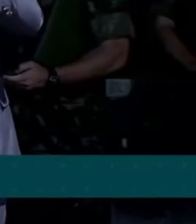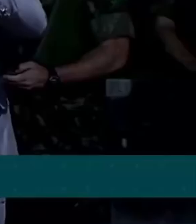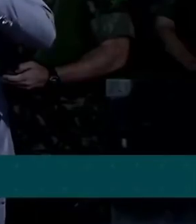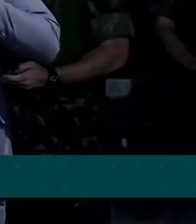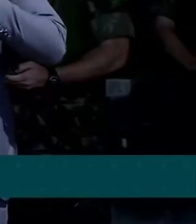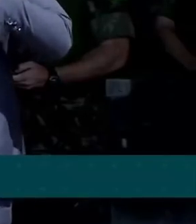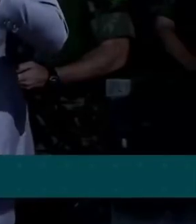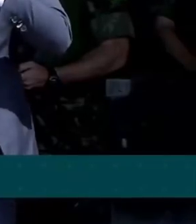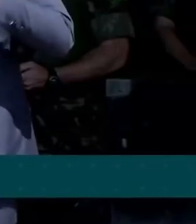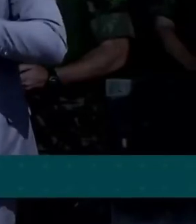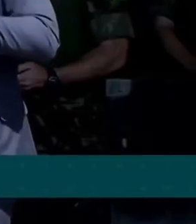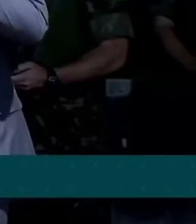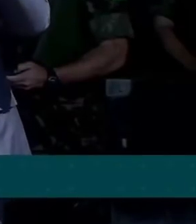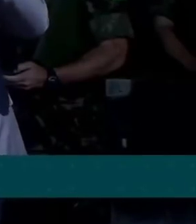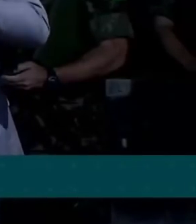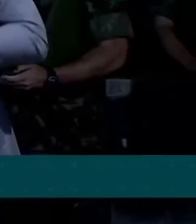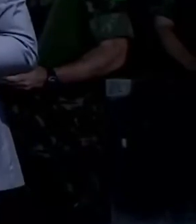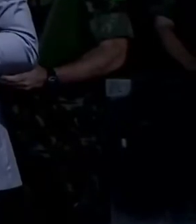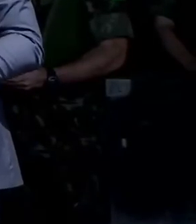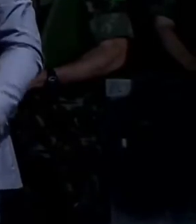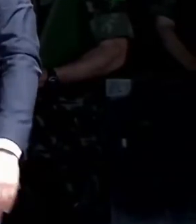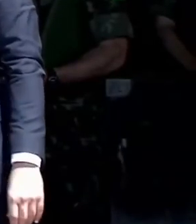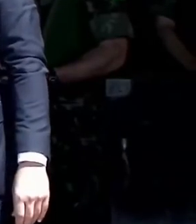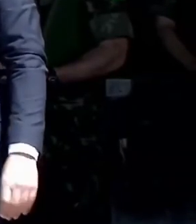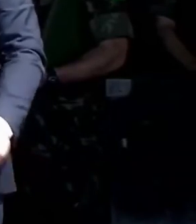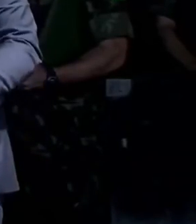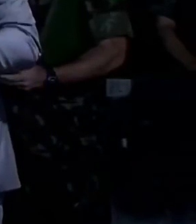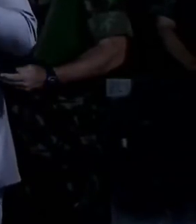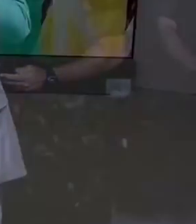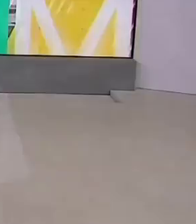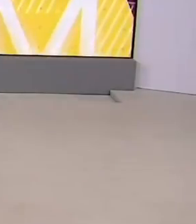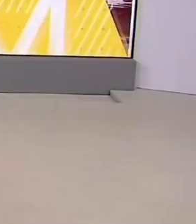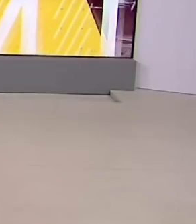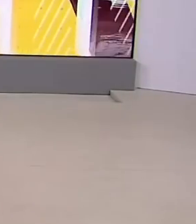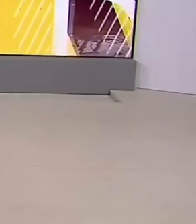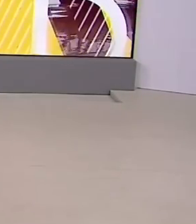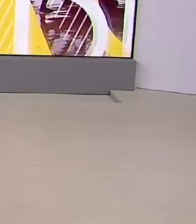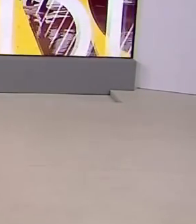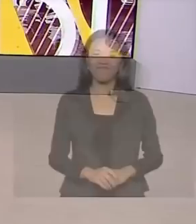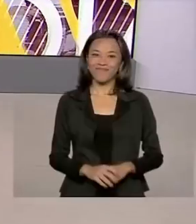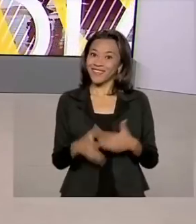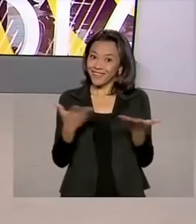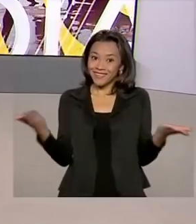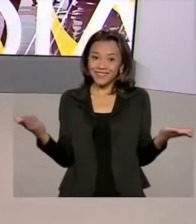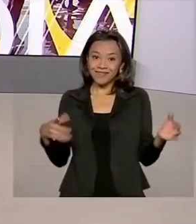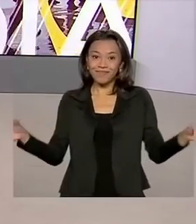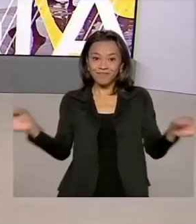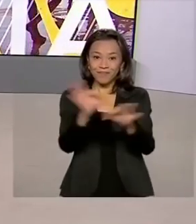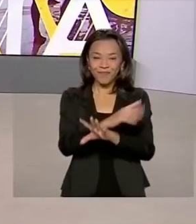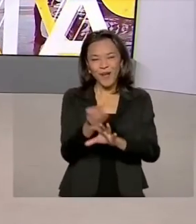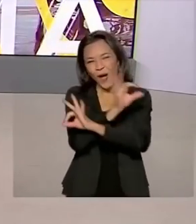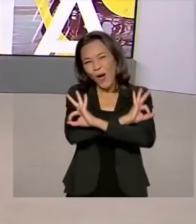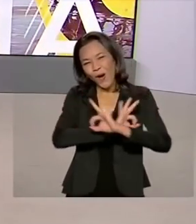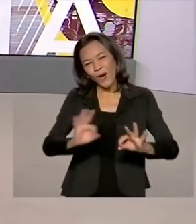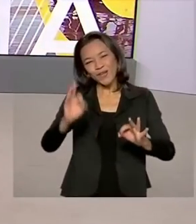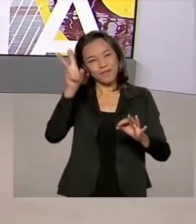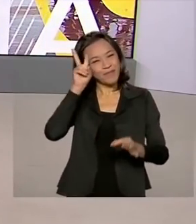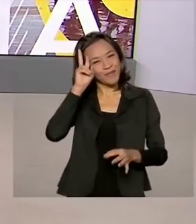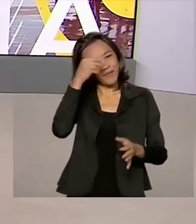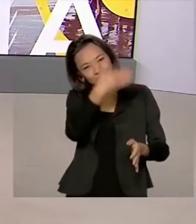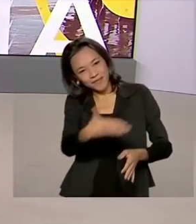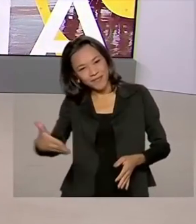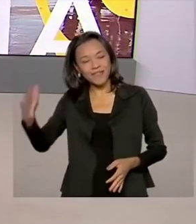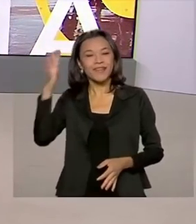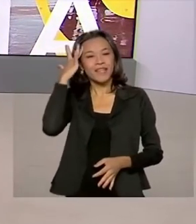liberdade. bem maior de um povo. É isso, a gente fica por aqui. Ótimo início de semana para